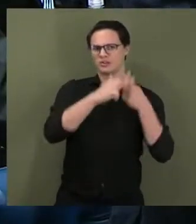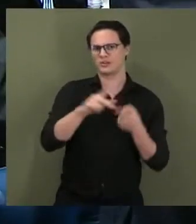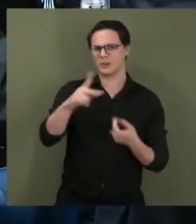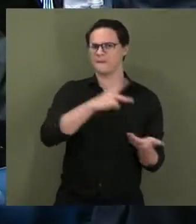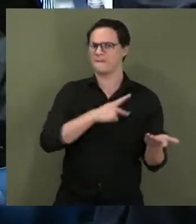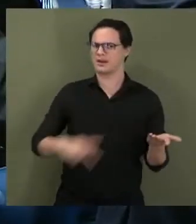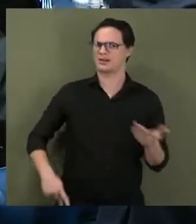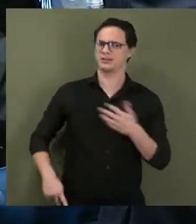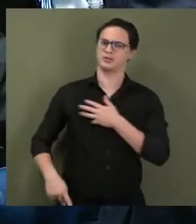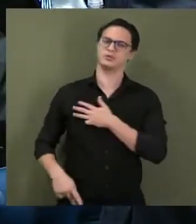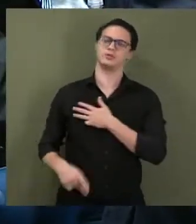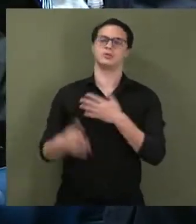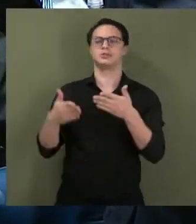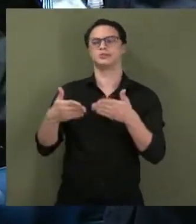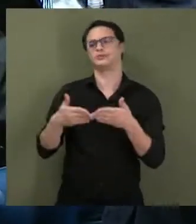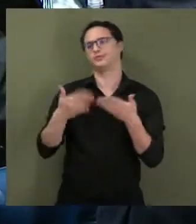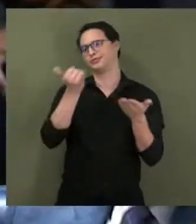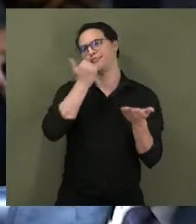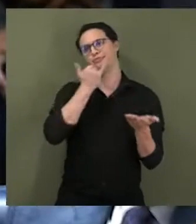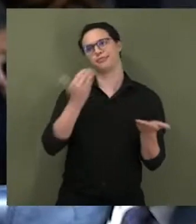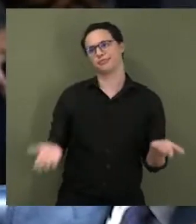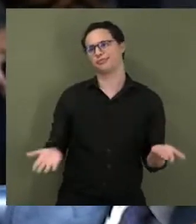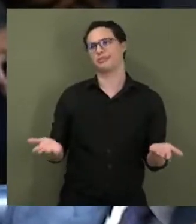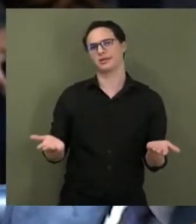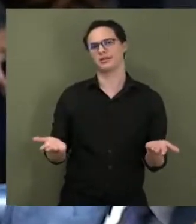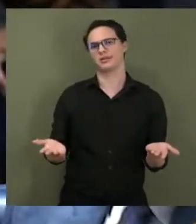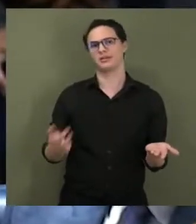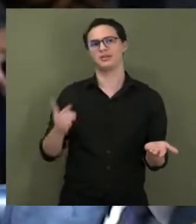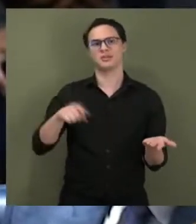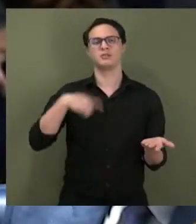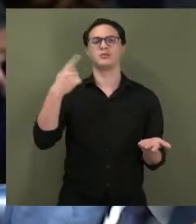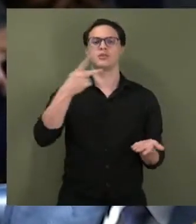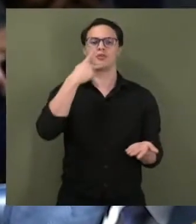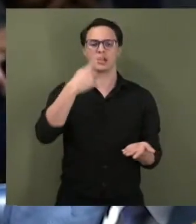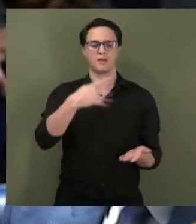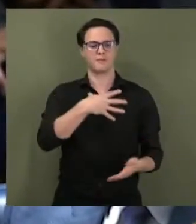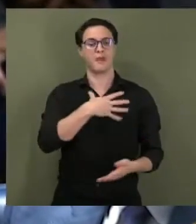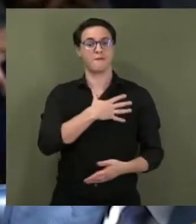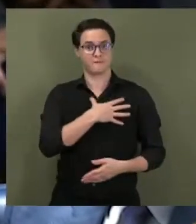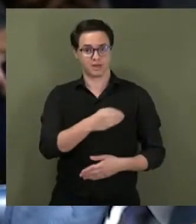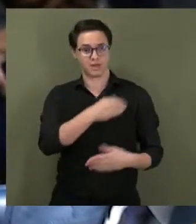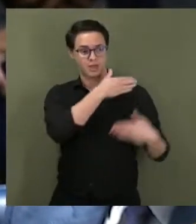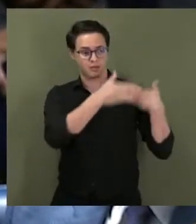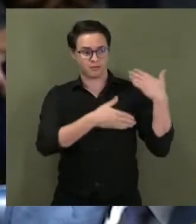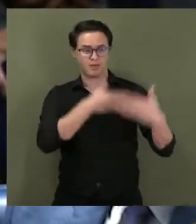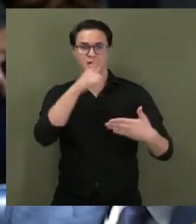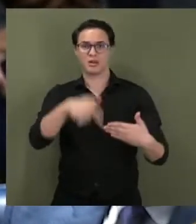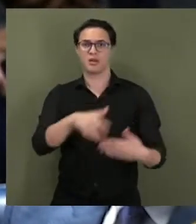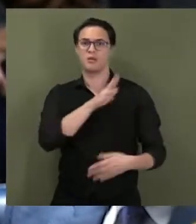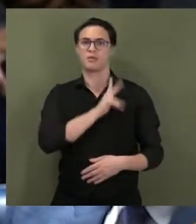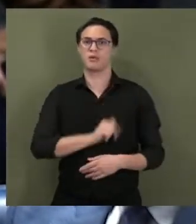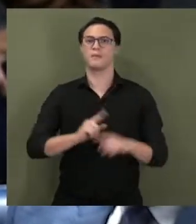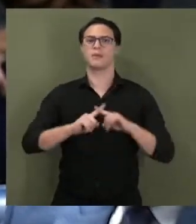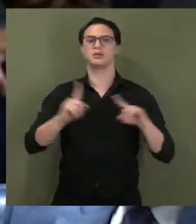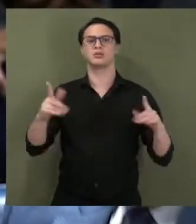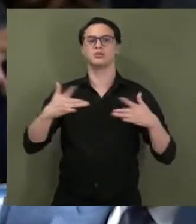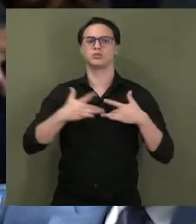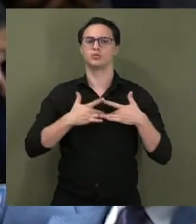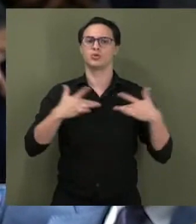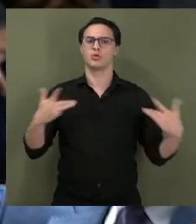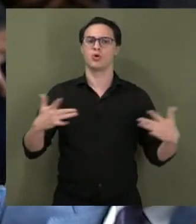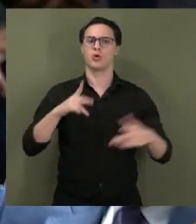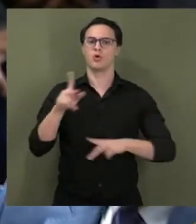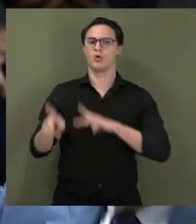aí não dá, presidente. E depois eu vou falar como filho de palestino, mas que fui solidário ao